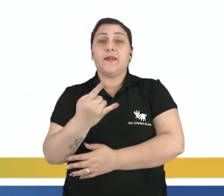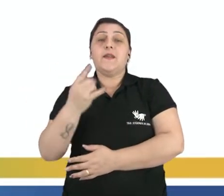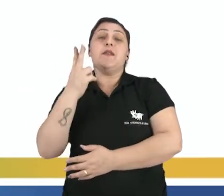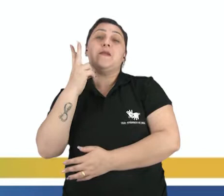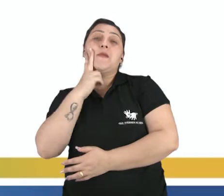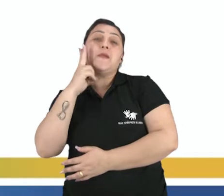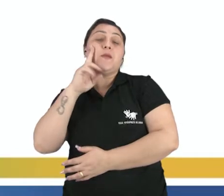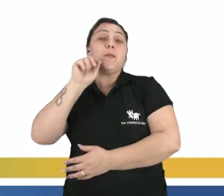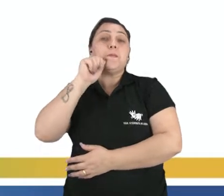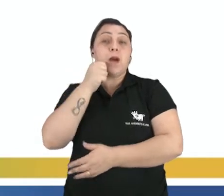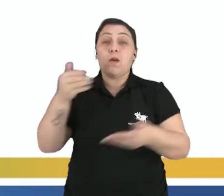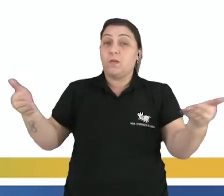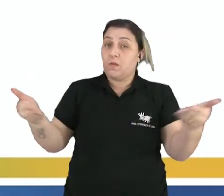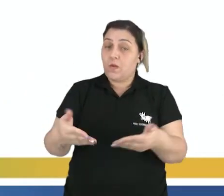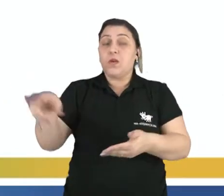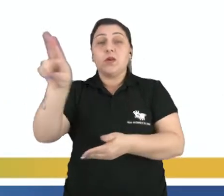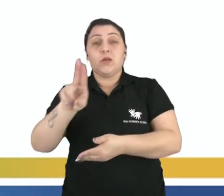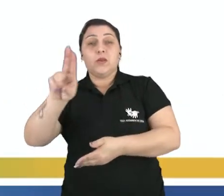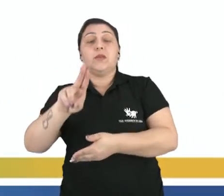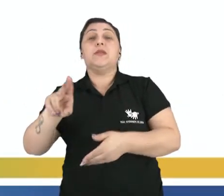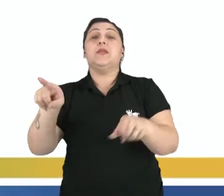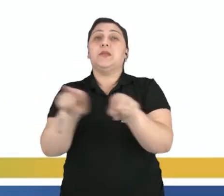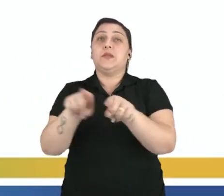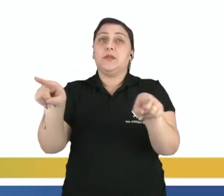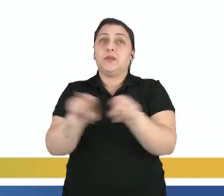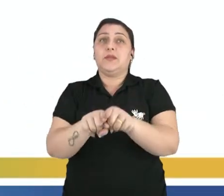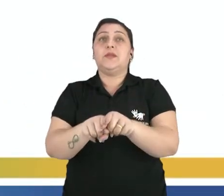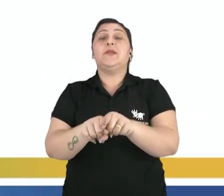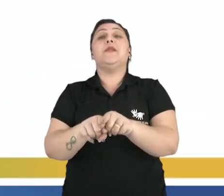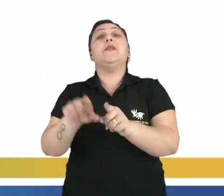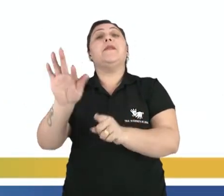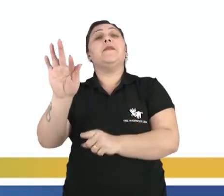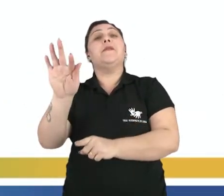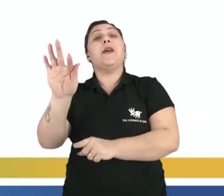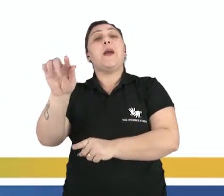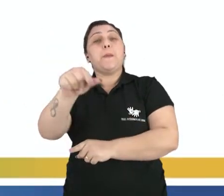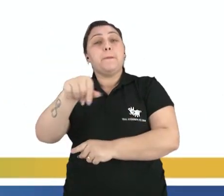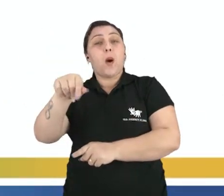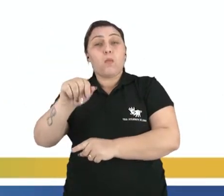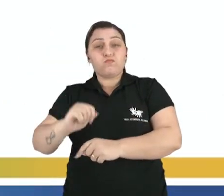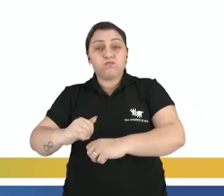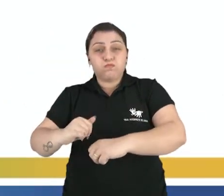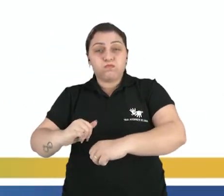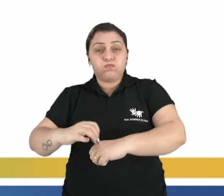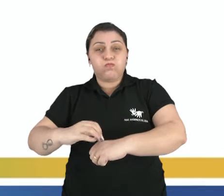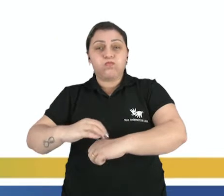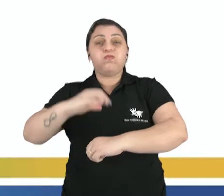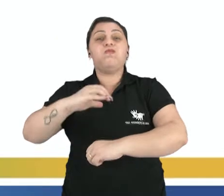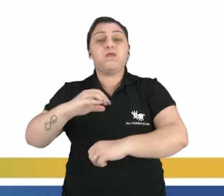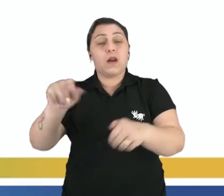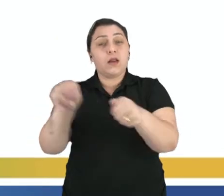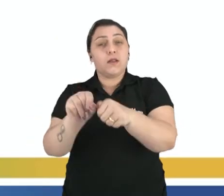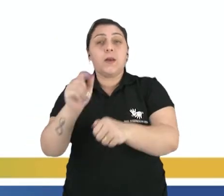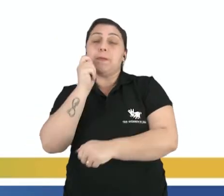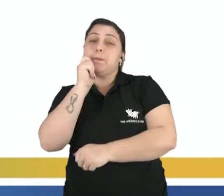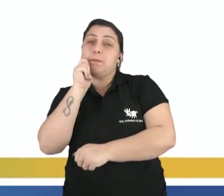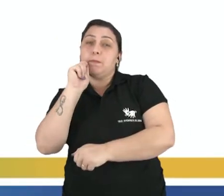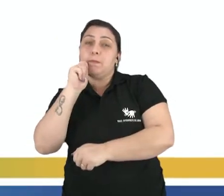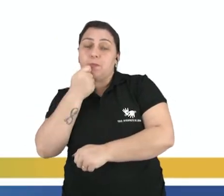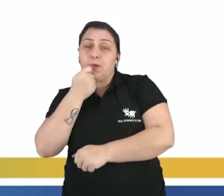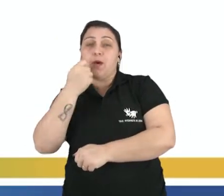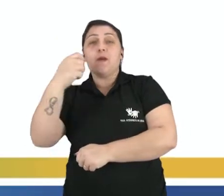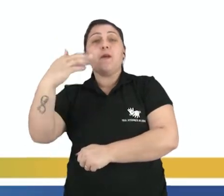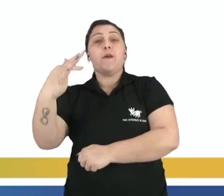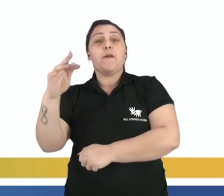pão. Hoje a levedura, a gente utiliza ela em forma de fermento químico para fazer pão. Então é uma